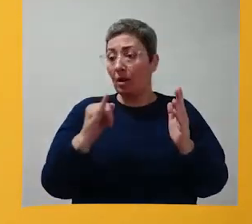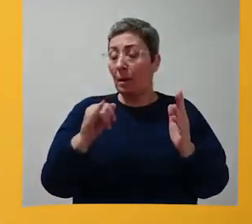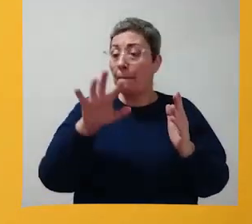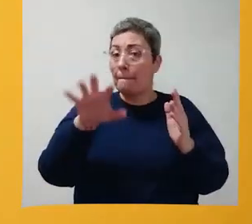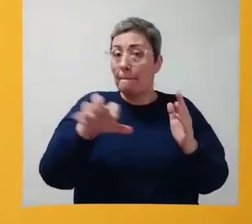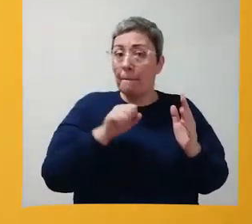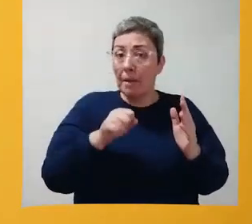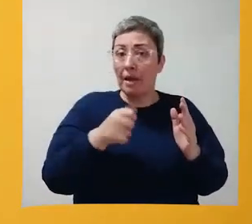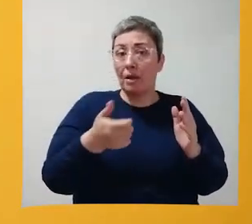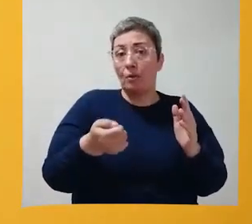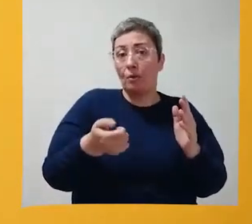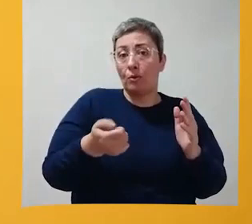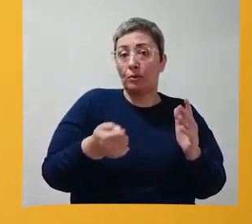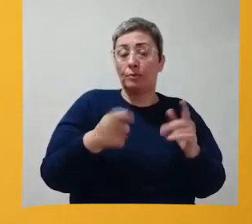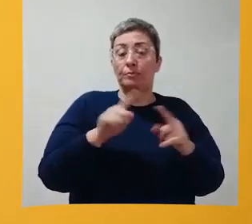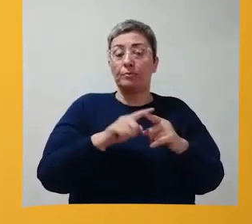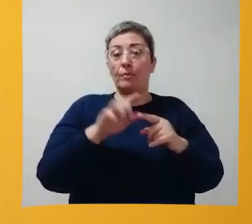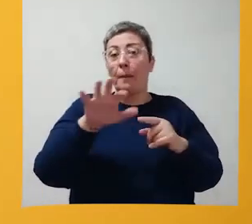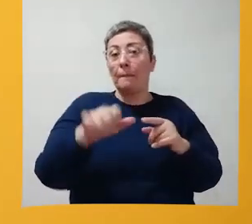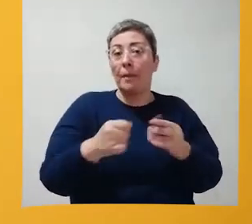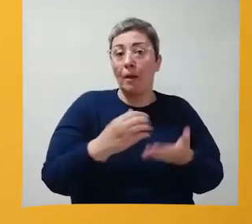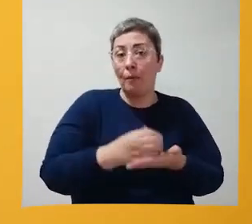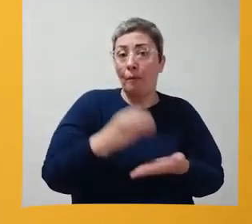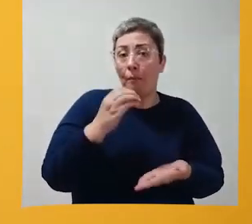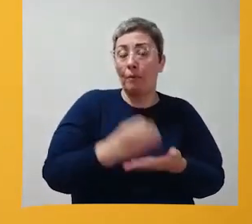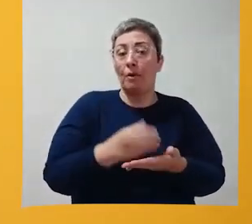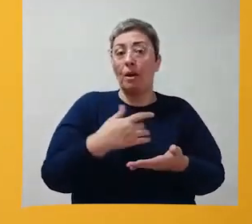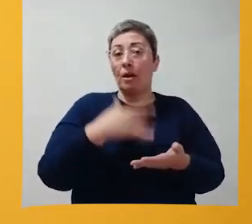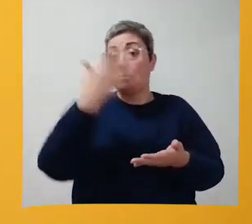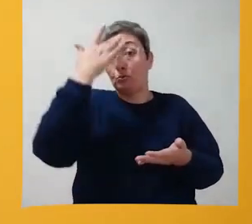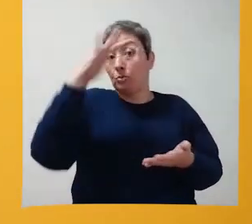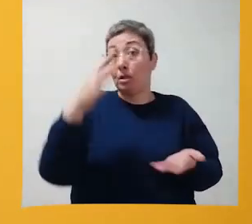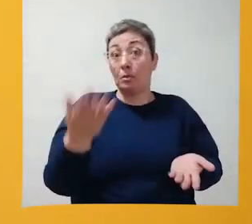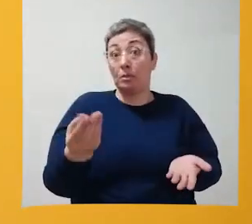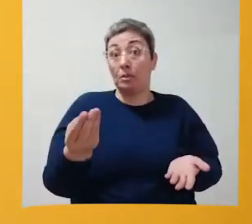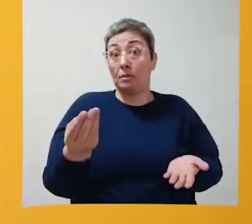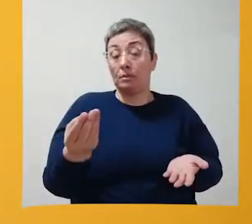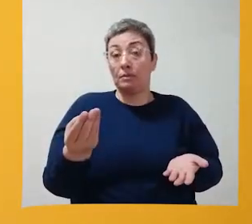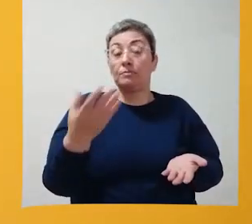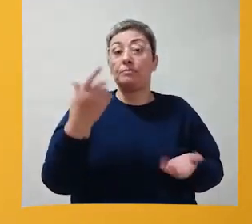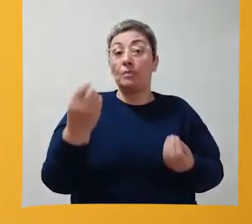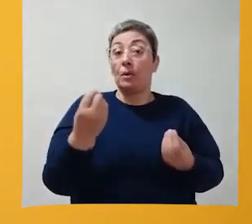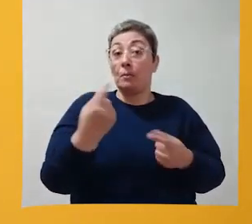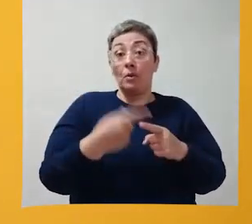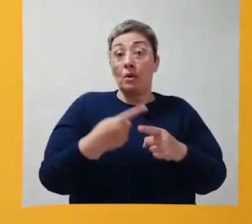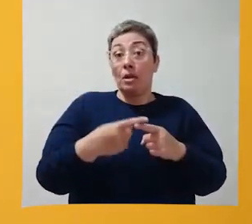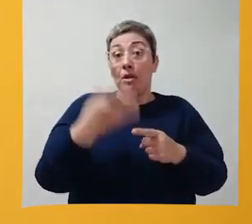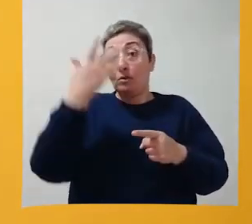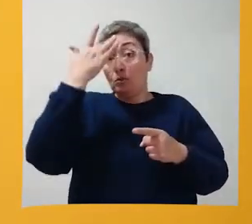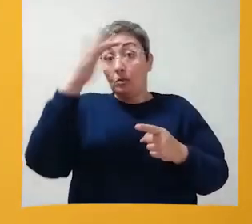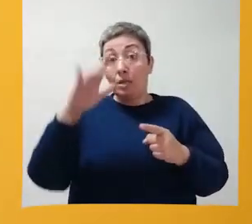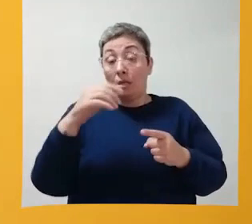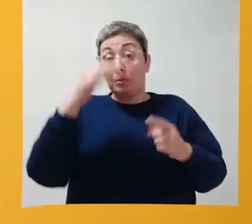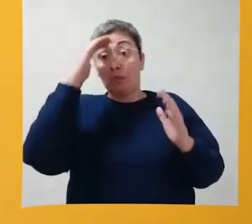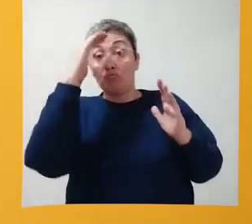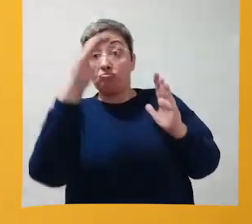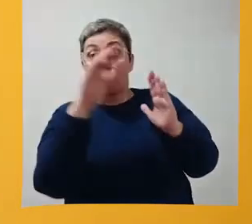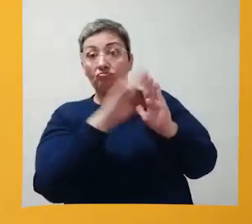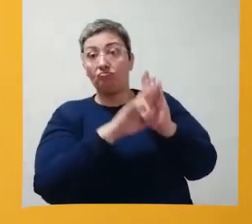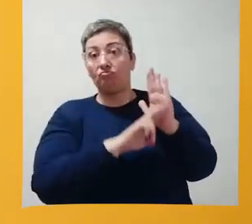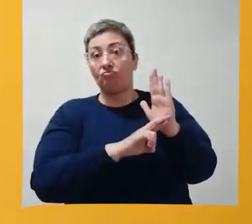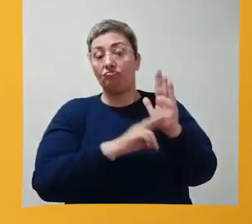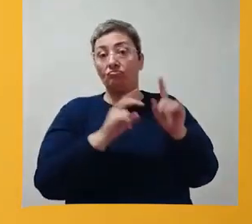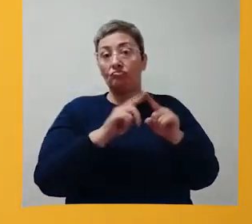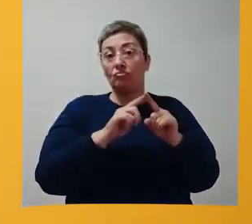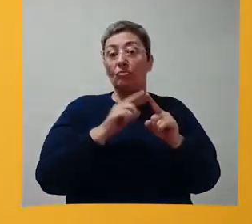criança, pegue o controle, pegue um copo. Ela não sabe fazer isso porque ela não sabe seguir a instrução.